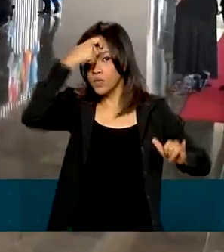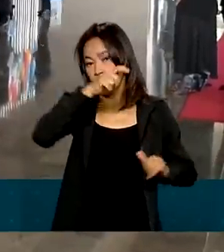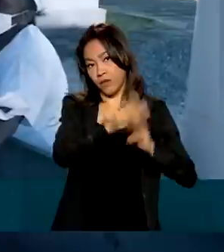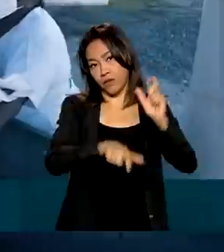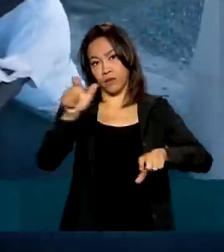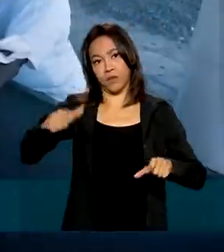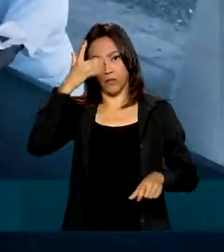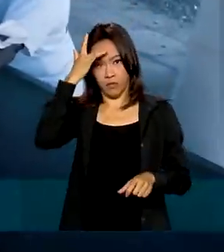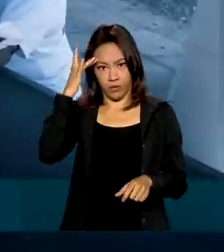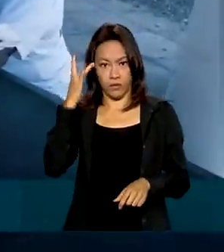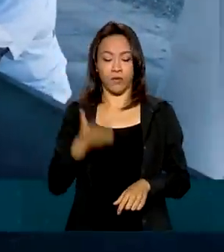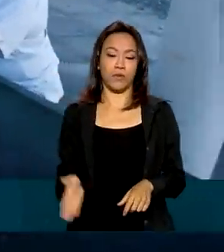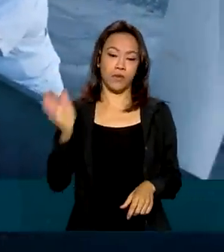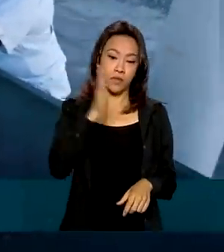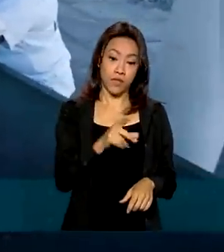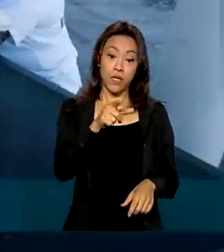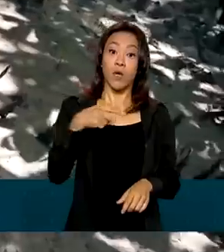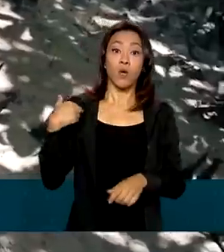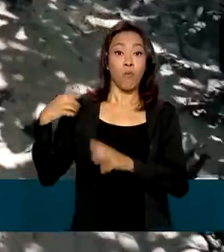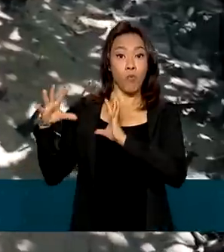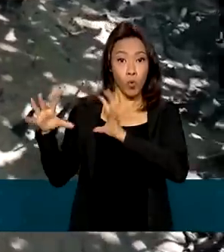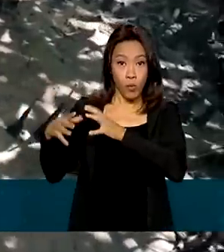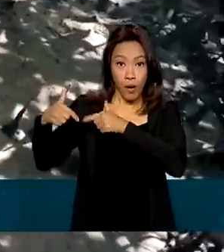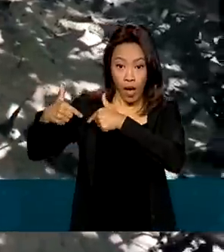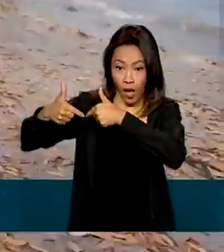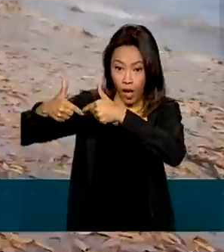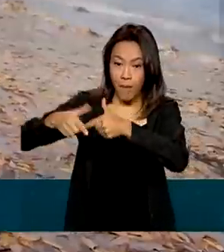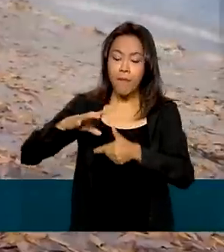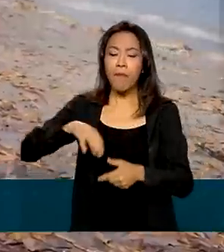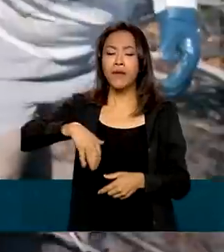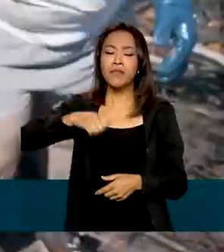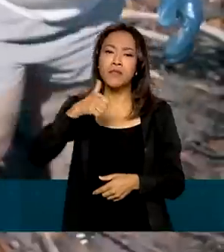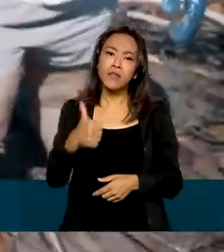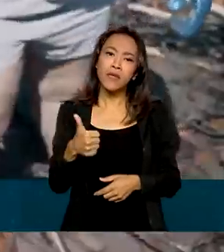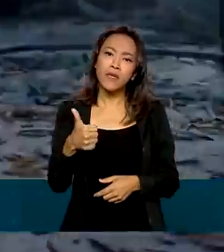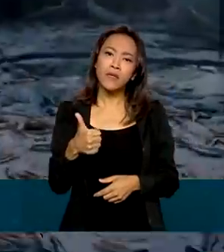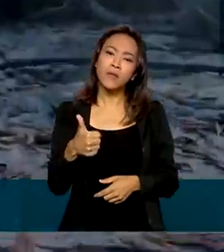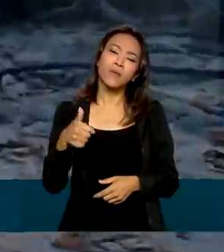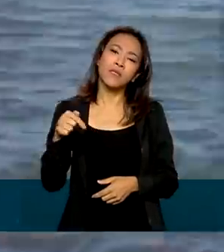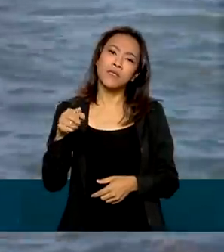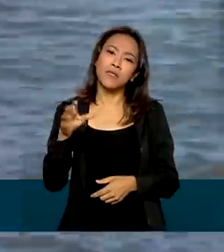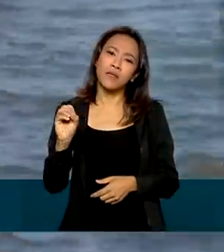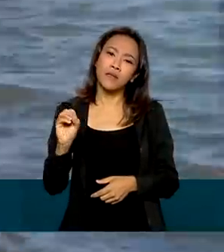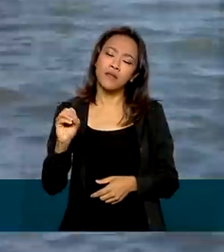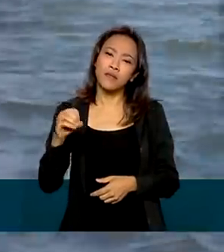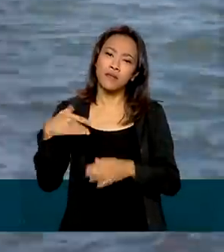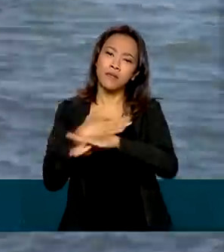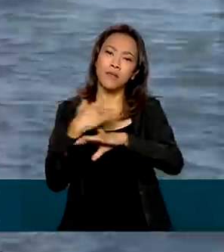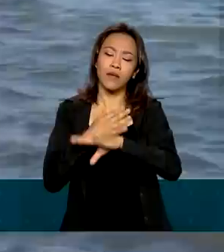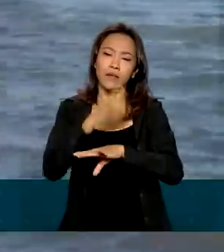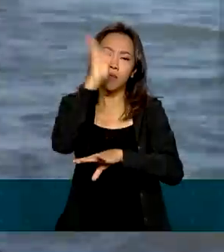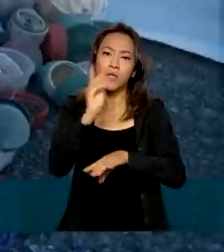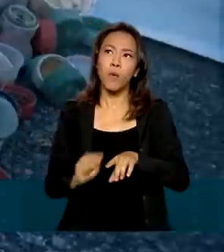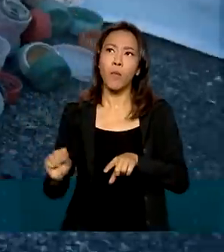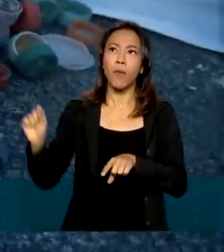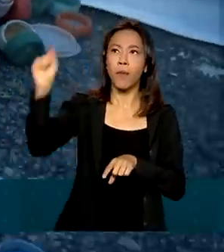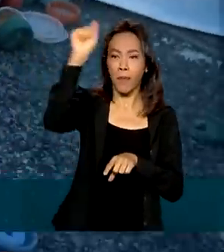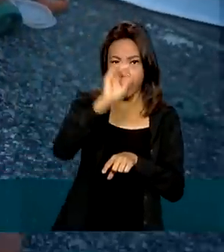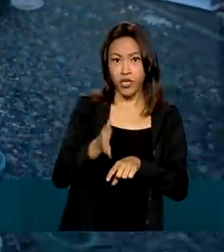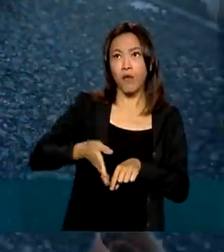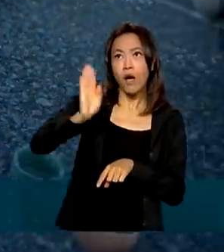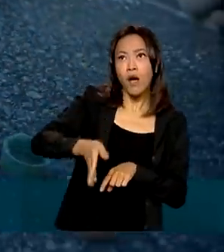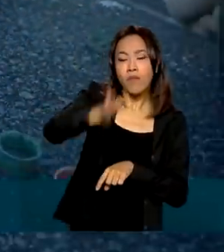mais limpas. A ação já chegou a mais de 170 cidades brasileiras em todas as regiões do país. Até hoje, foram